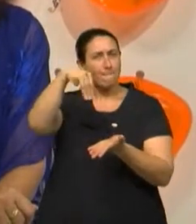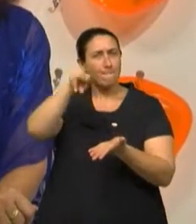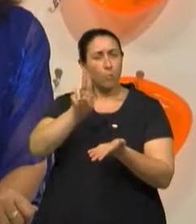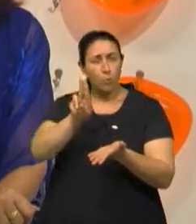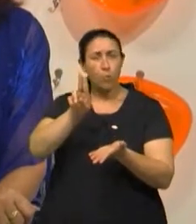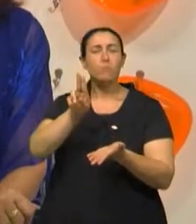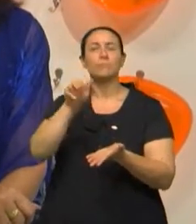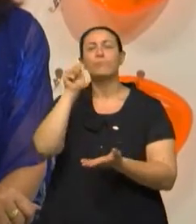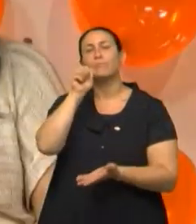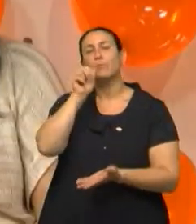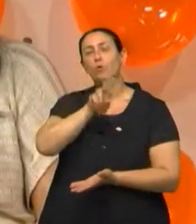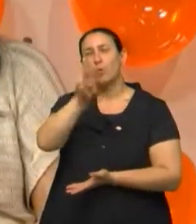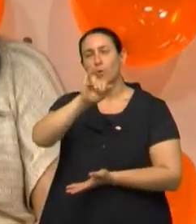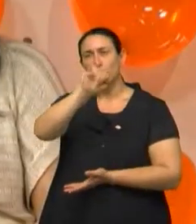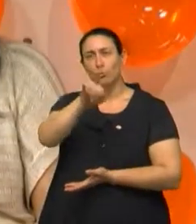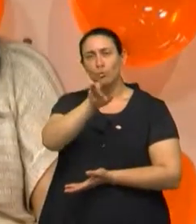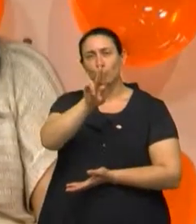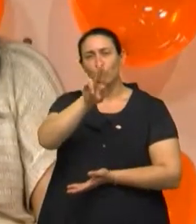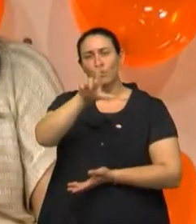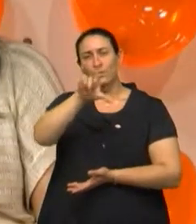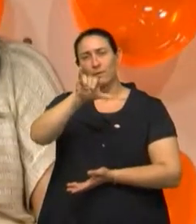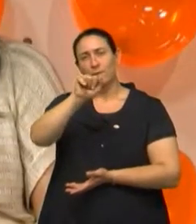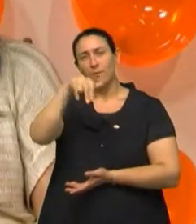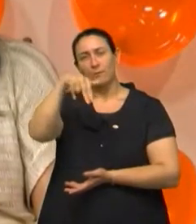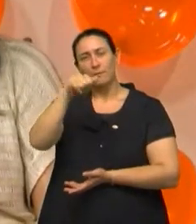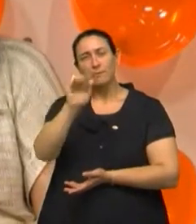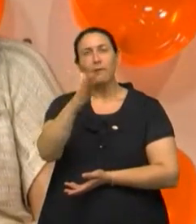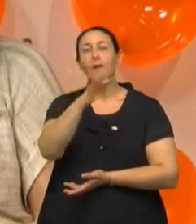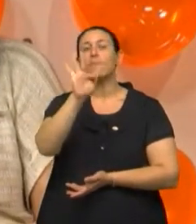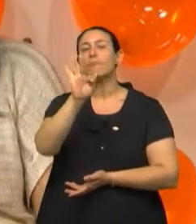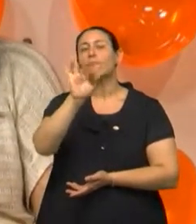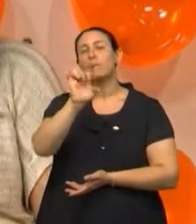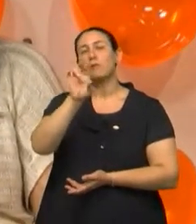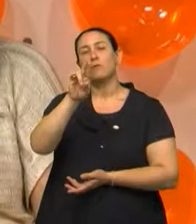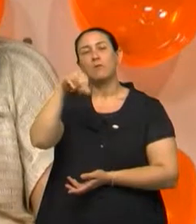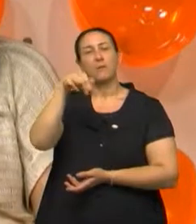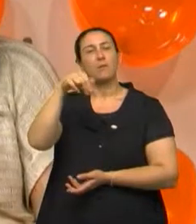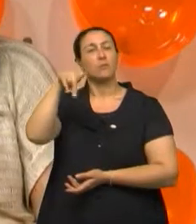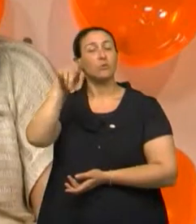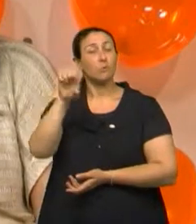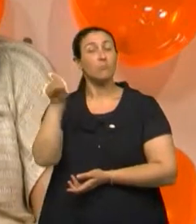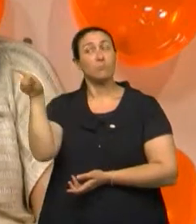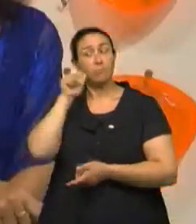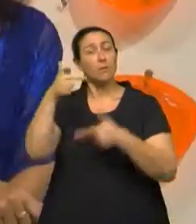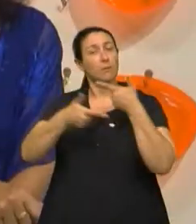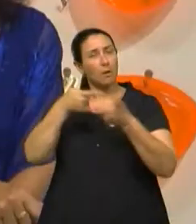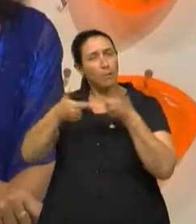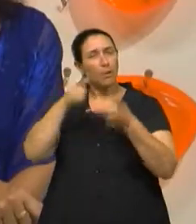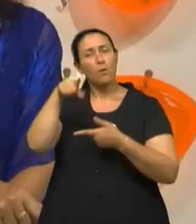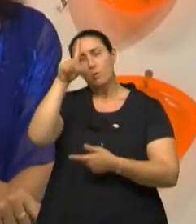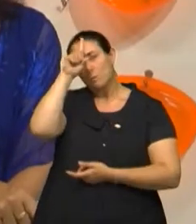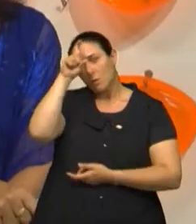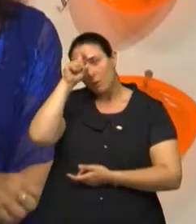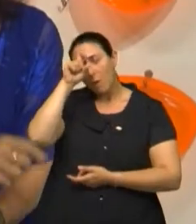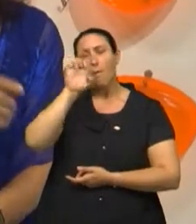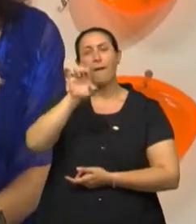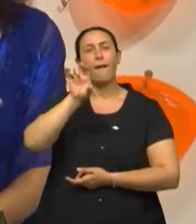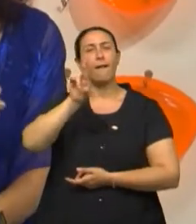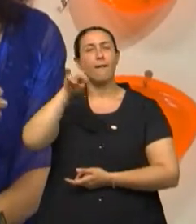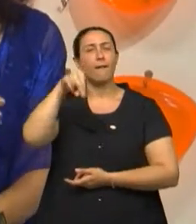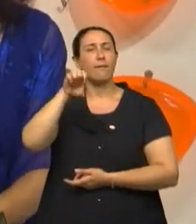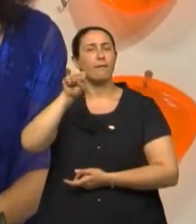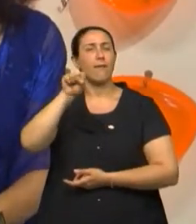Porto Alegre, doutora Juliana Cardoso Fernandes, também responsável pela emergência do Hospital Ernesto Dornelis.